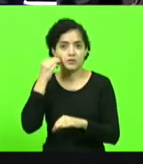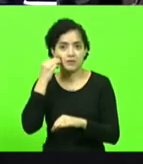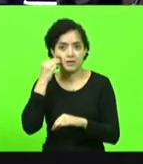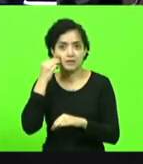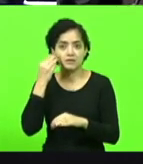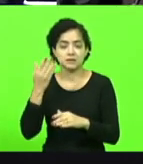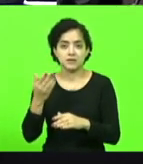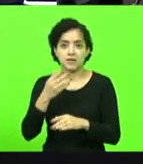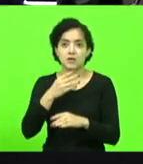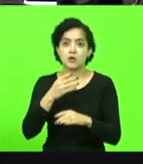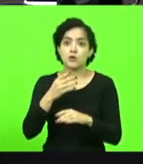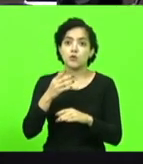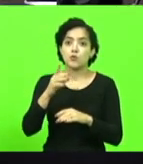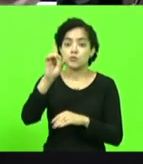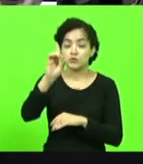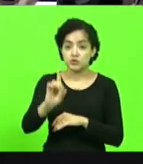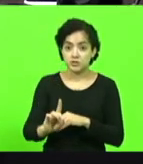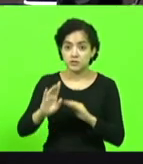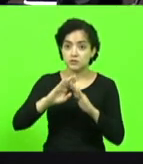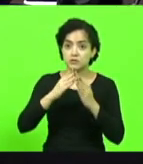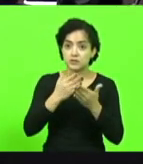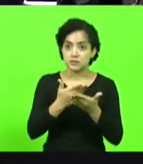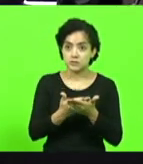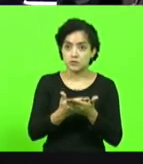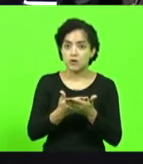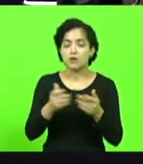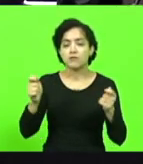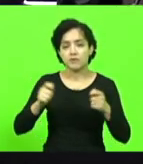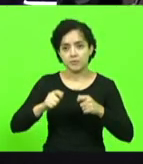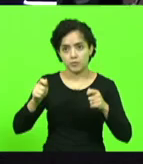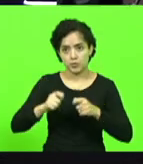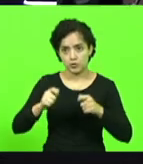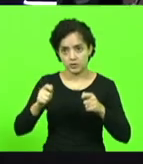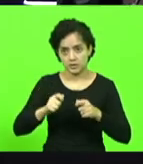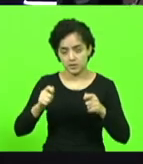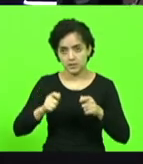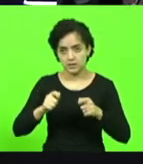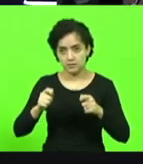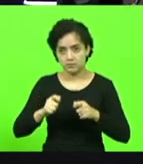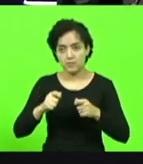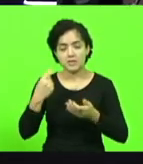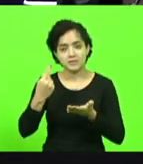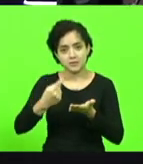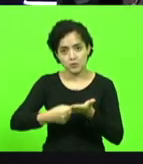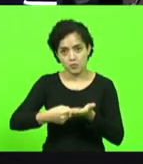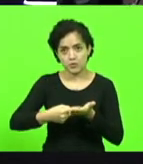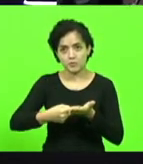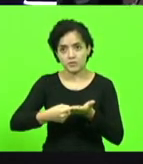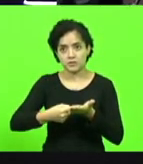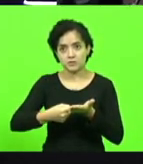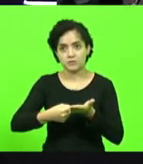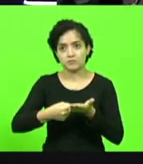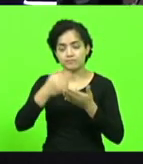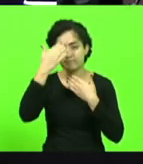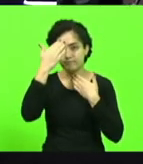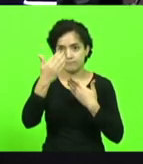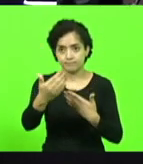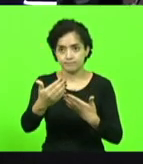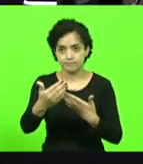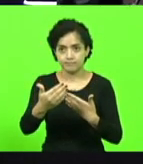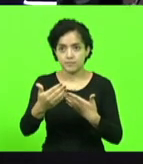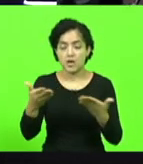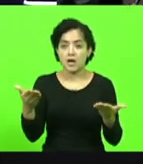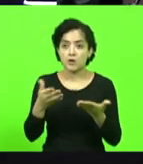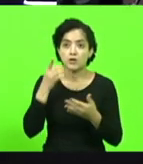como diretora da Escola do Legislativo, vai poder fazer esse compromisso com a gente também. Mais uma vez, muito obrigado. Deputado